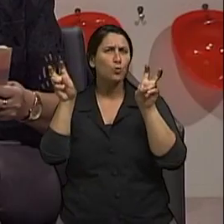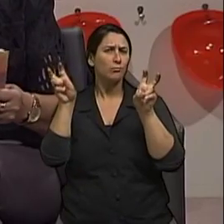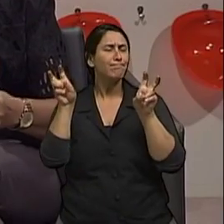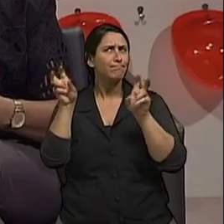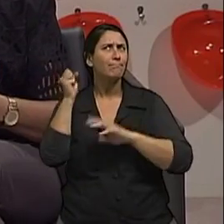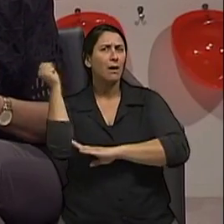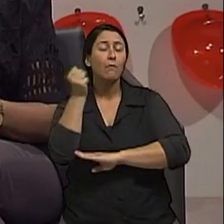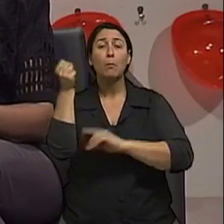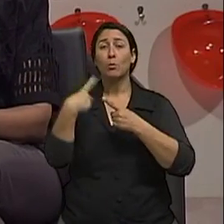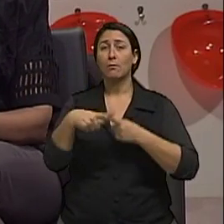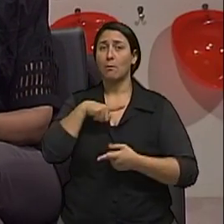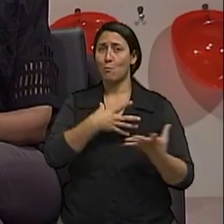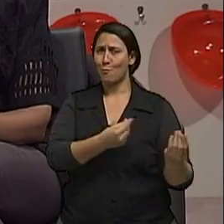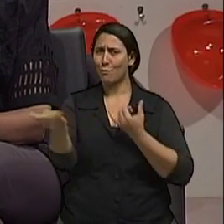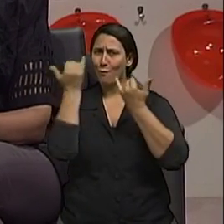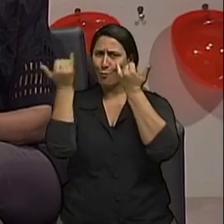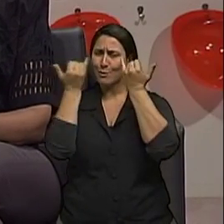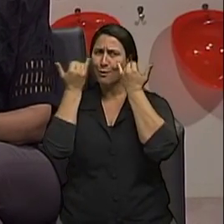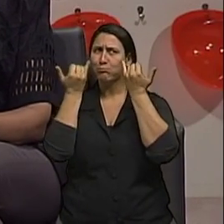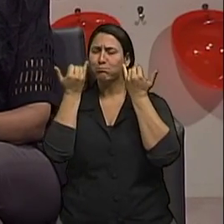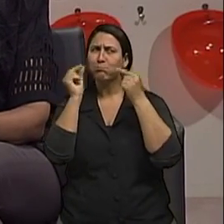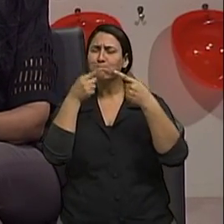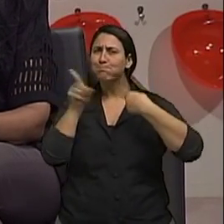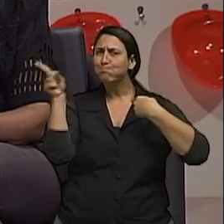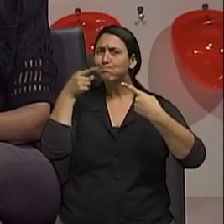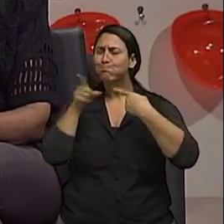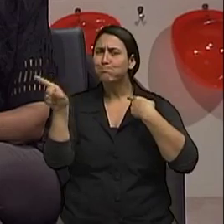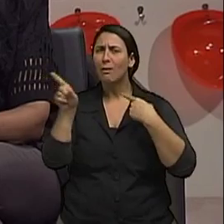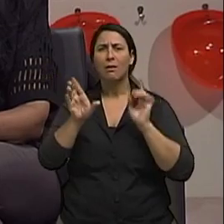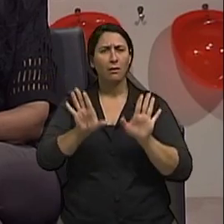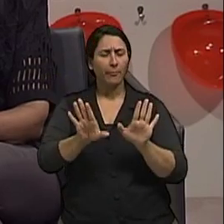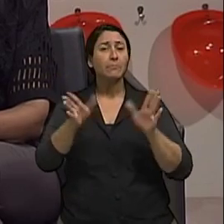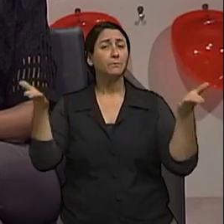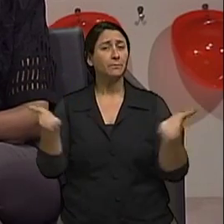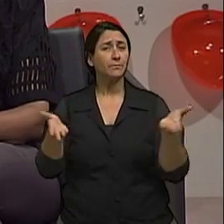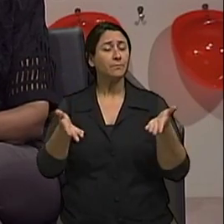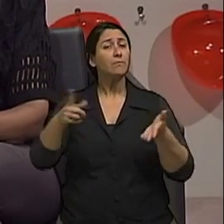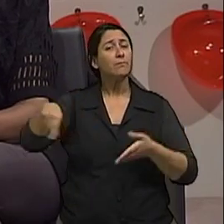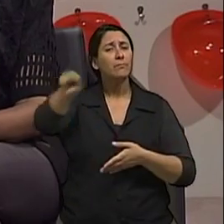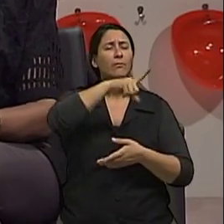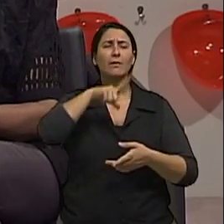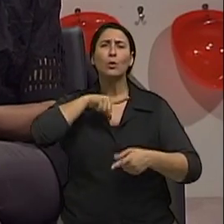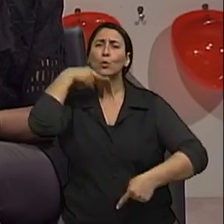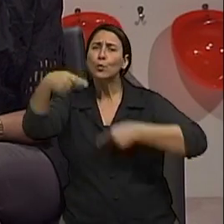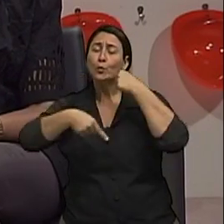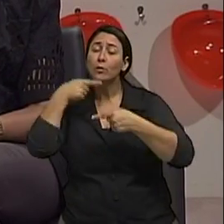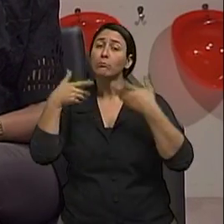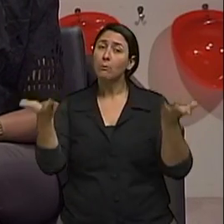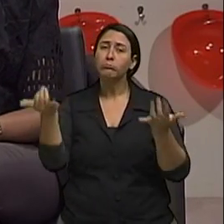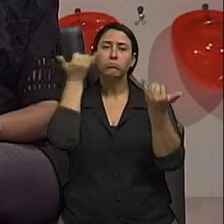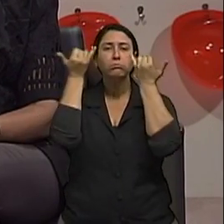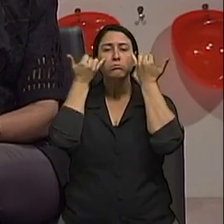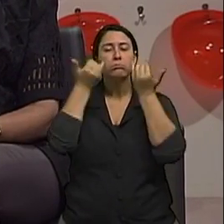informações contraditórias aí. Então o nosso programa hoje é para esclarecer dúvidas sobre como a gente